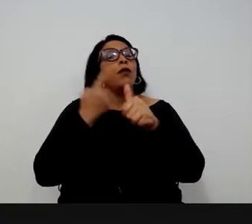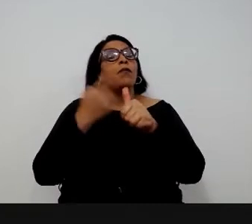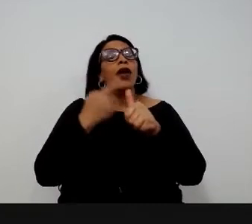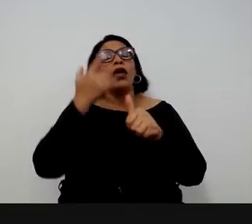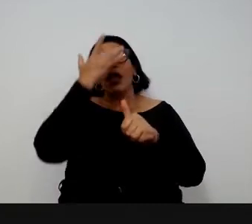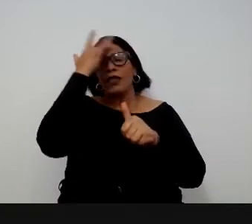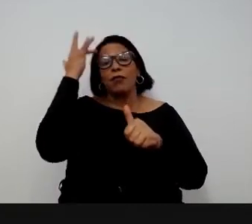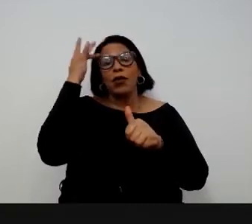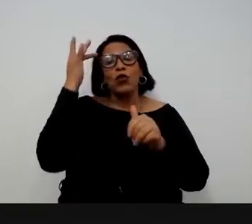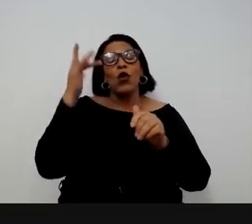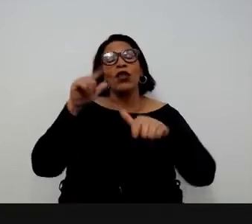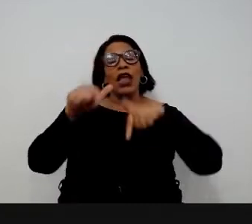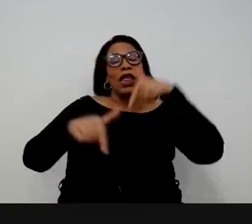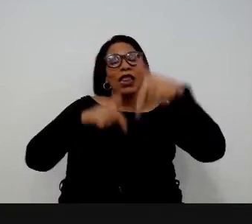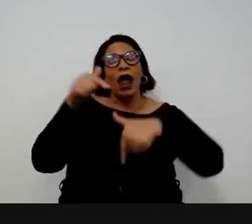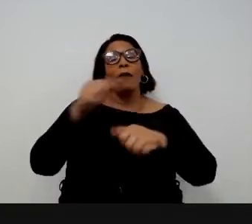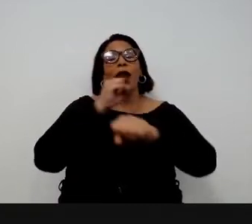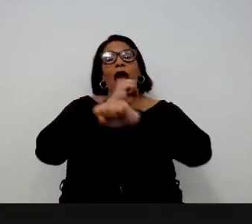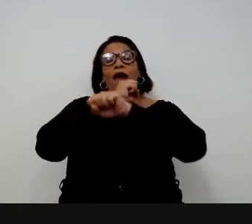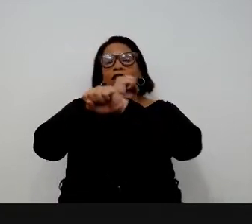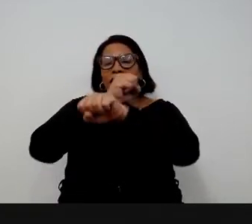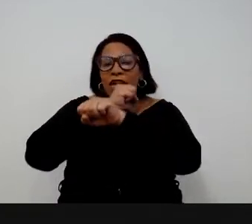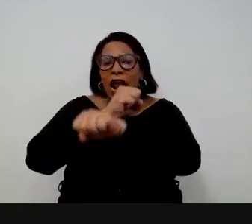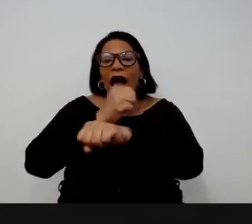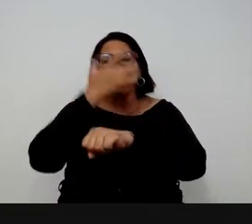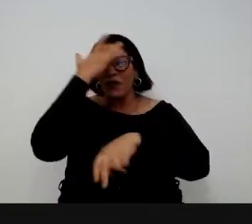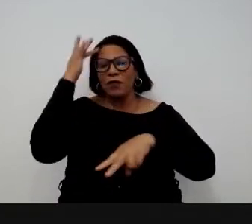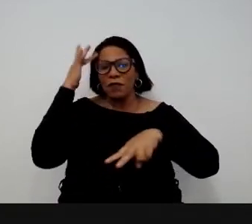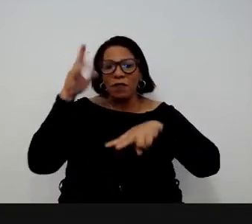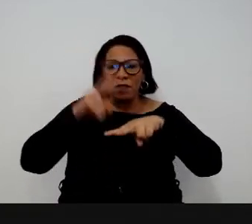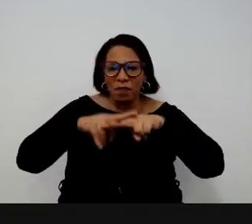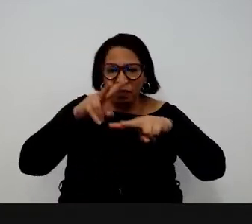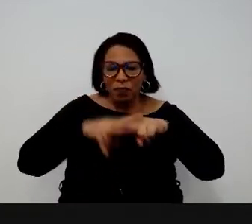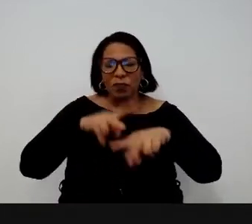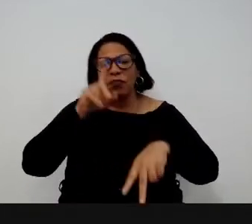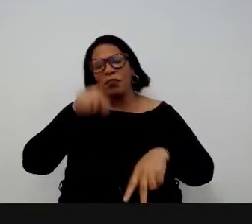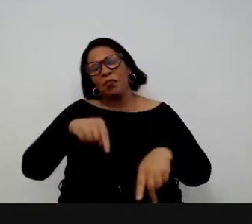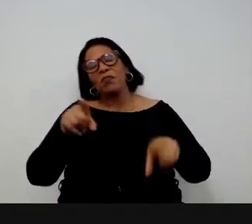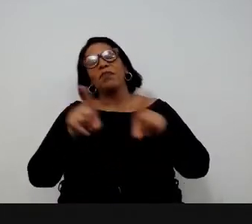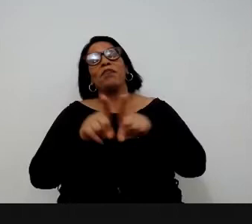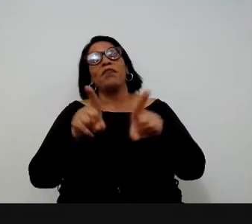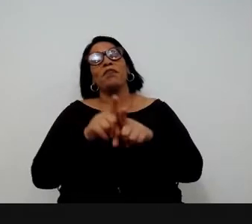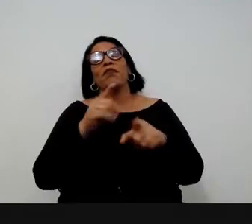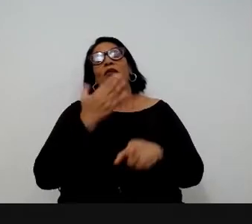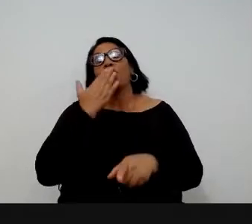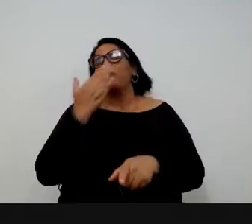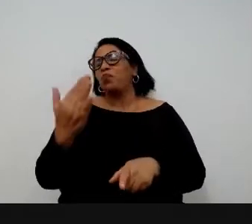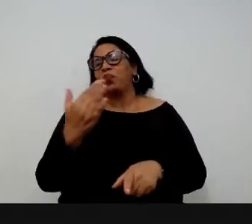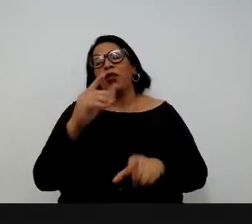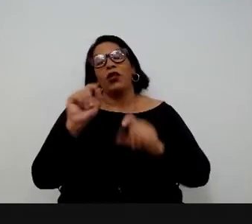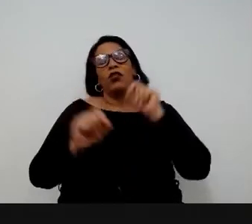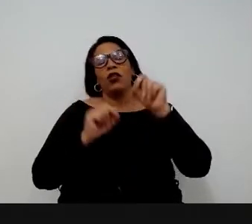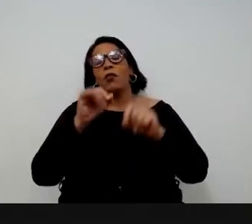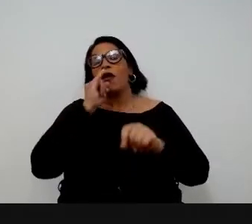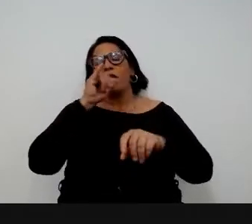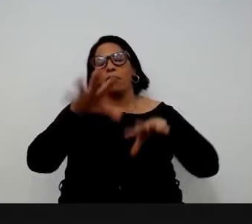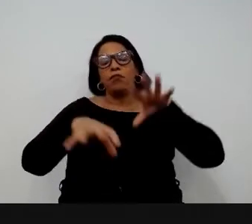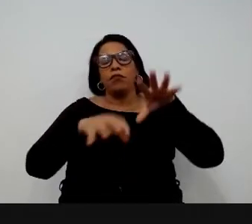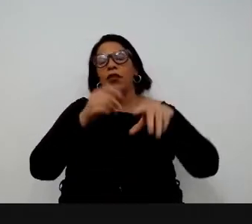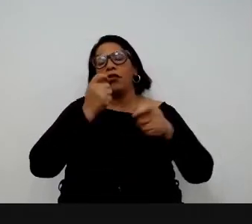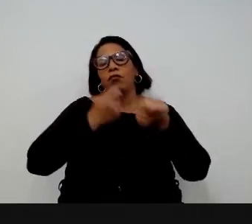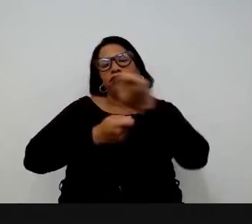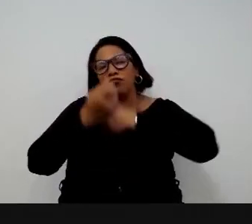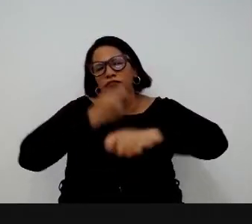servidores públicos, ou até mesmo escravos, prisioneiros, seja também algum tipo de coleta